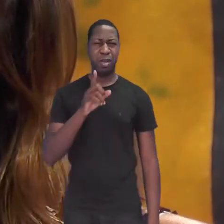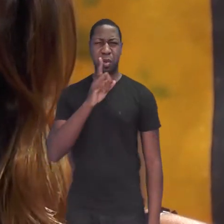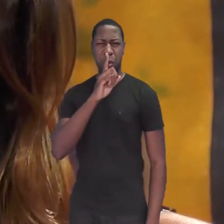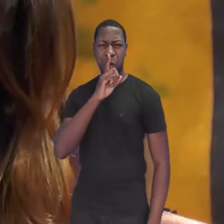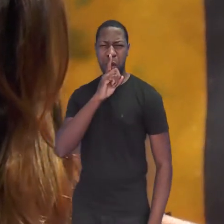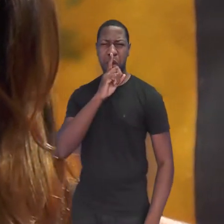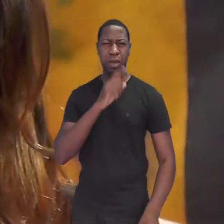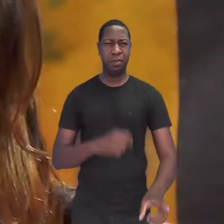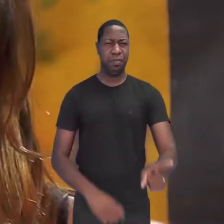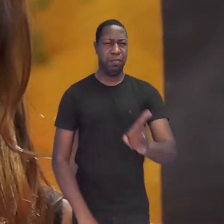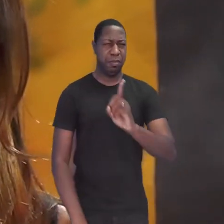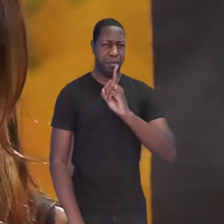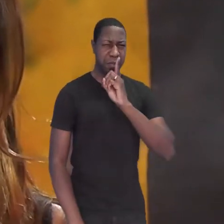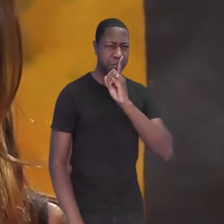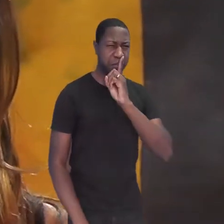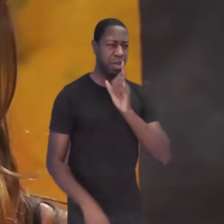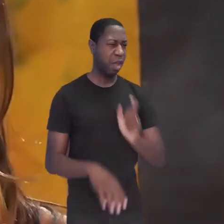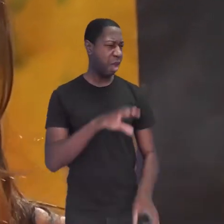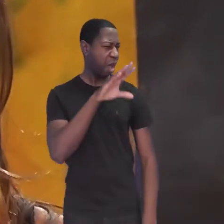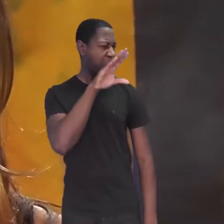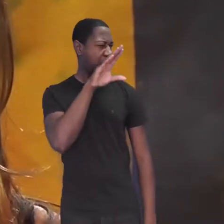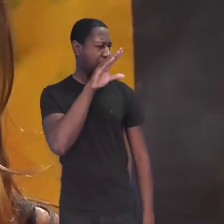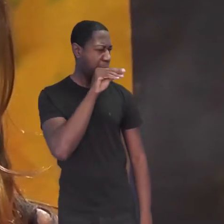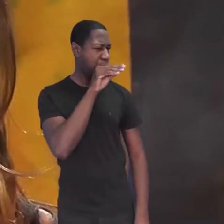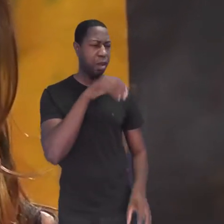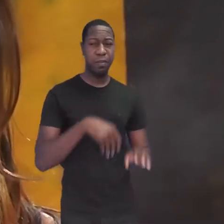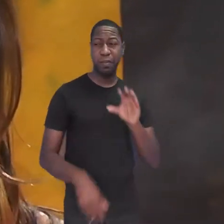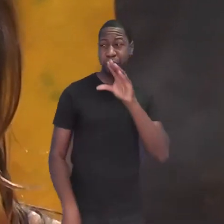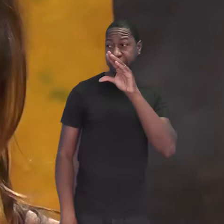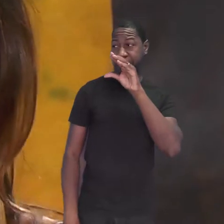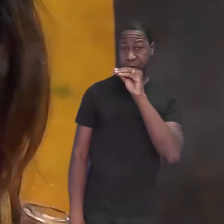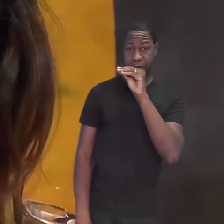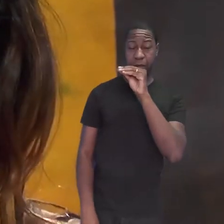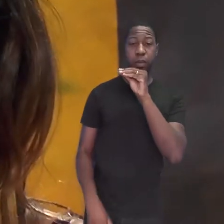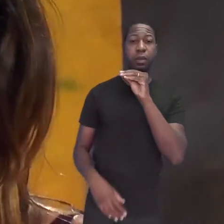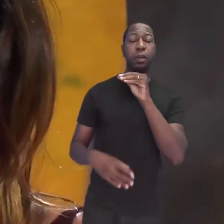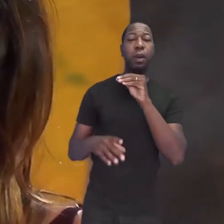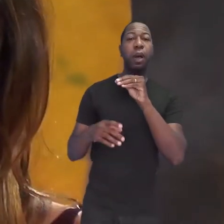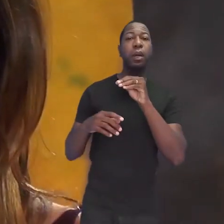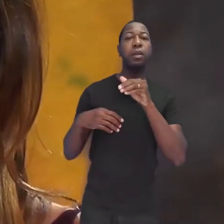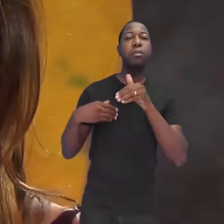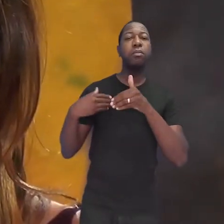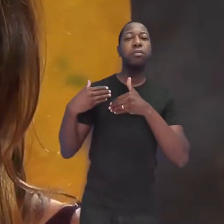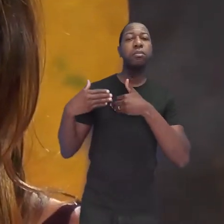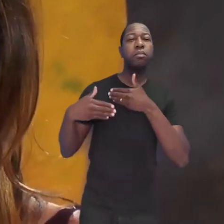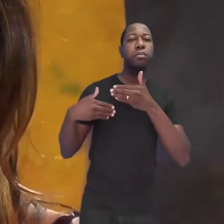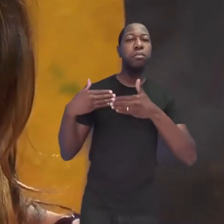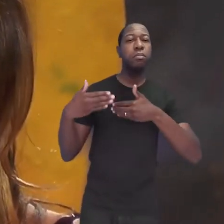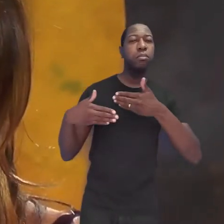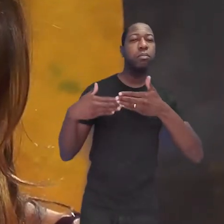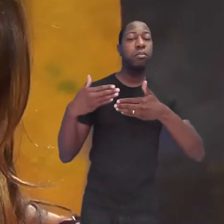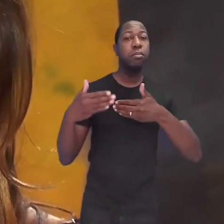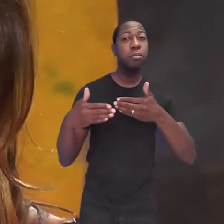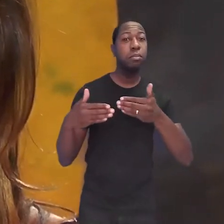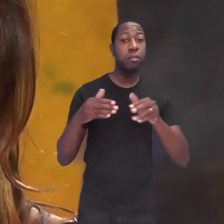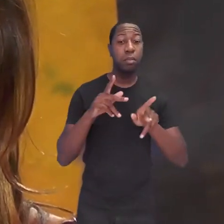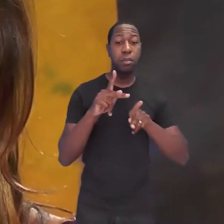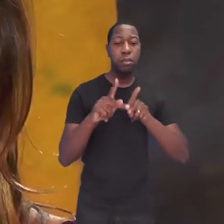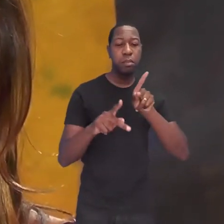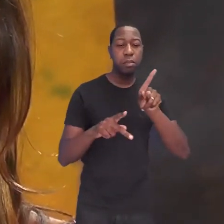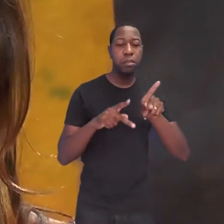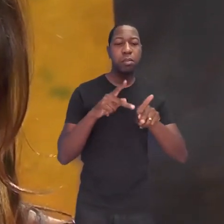aconteceu que as pessoas do reino foram ficando quietas, foram ficando